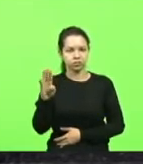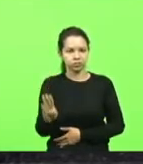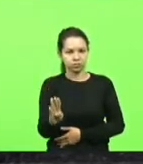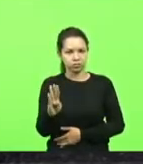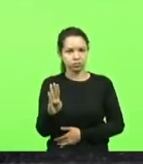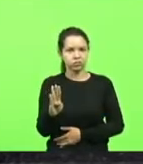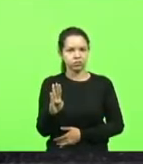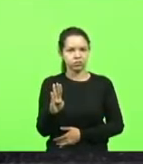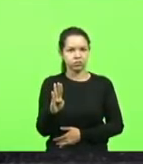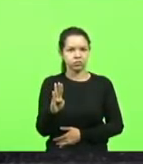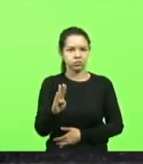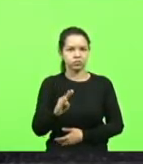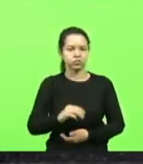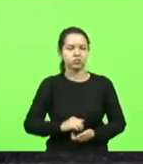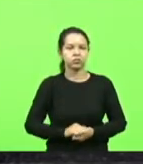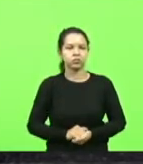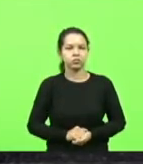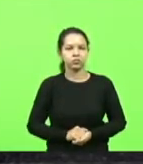30 segundos.